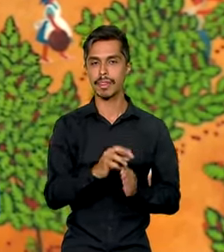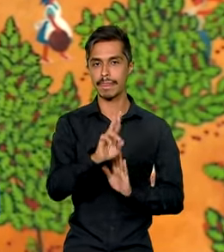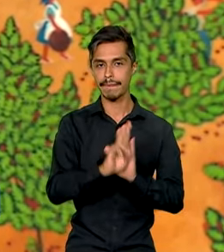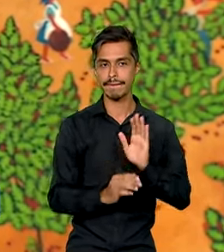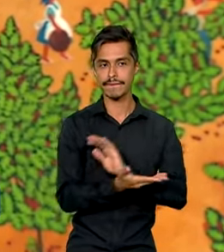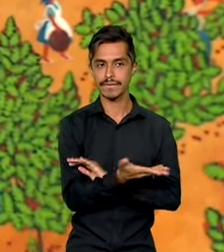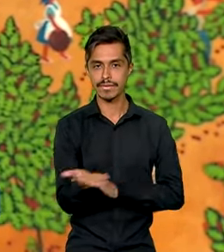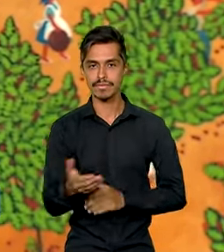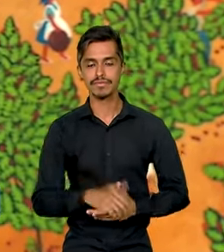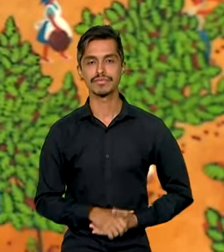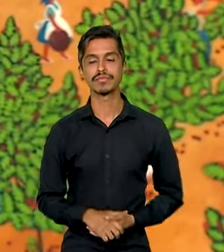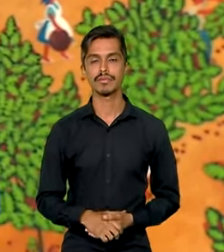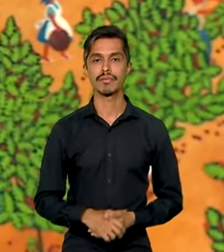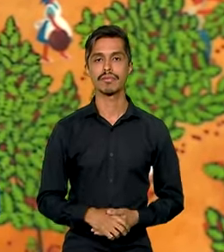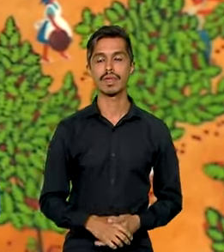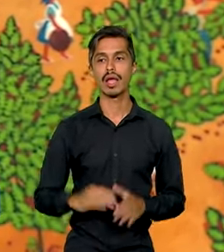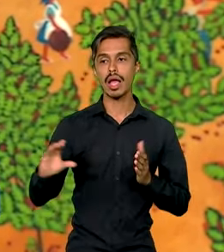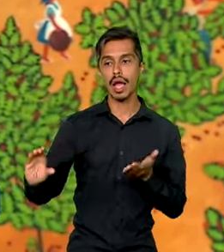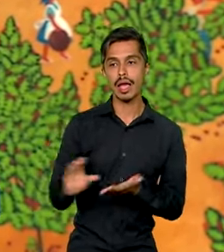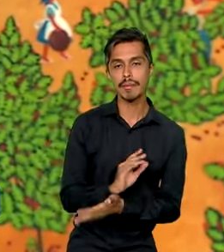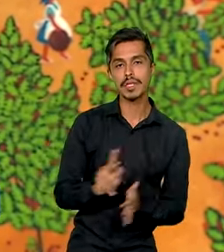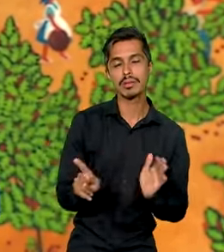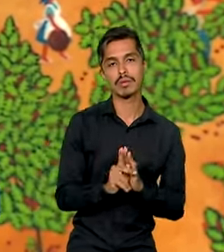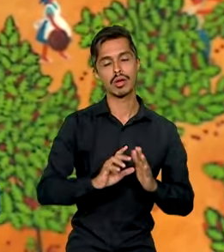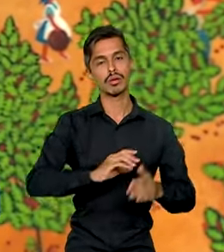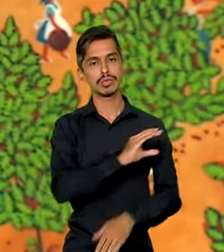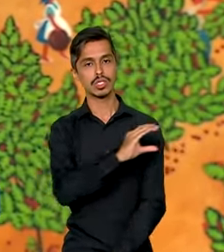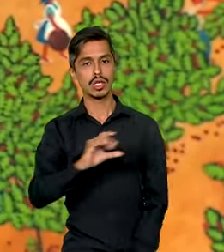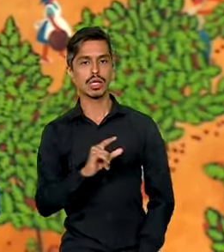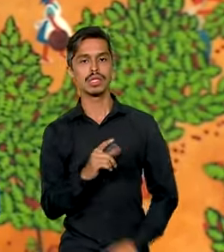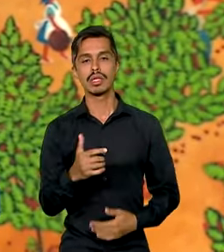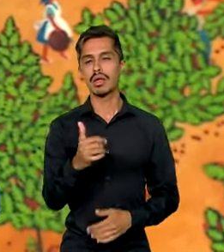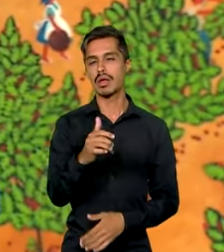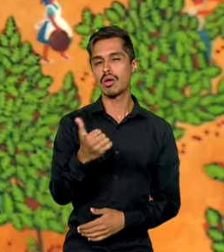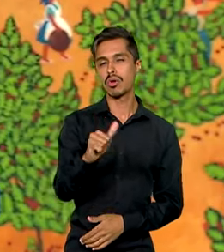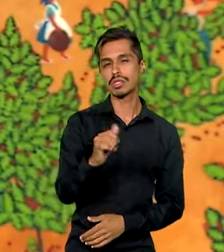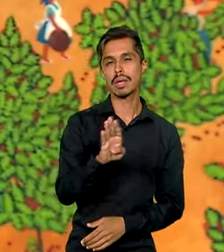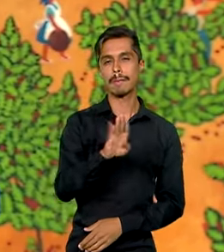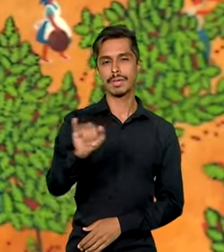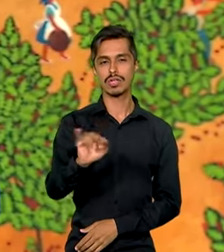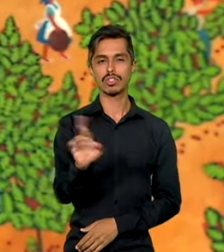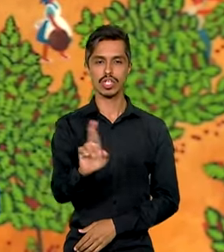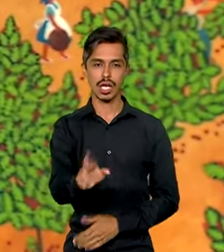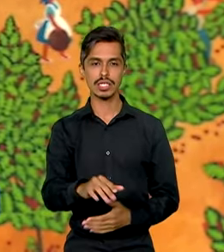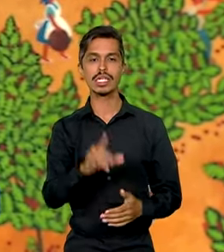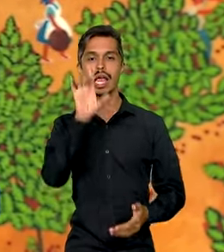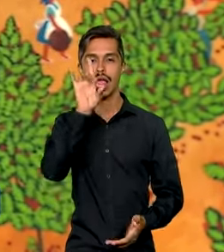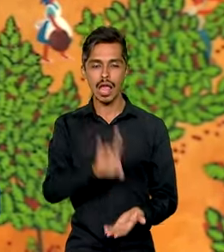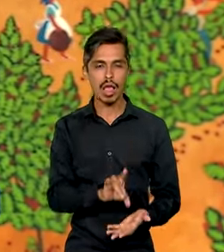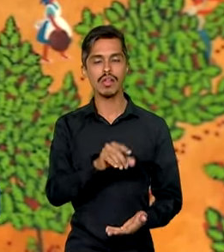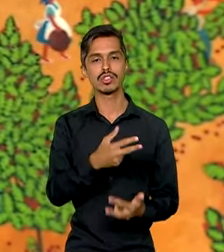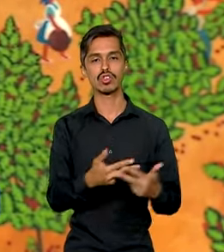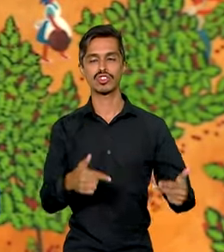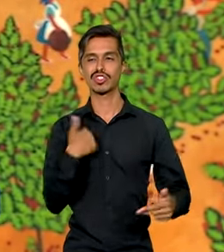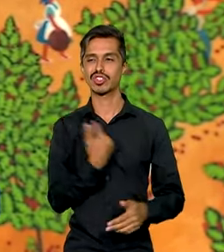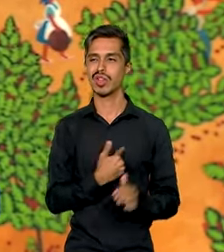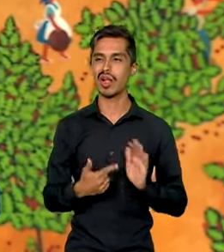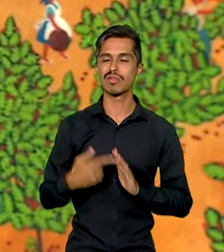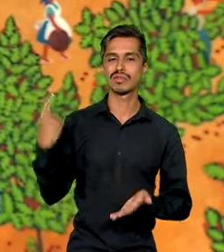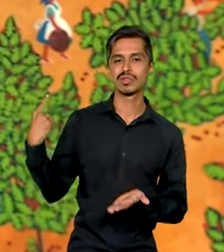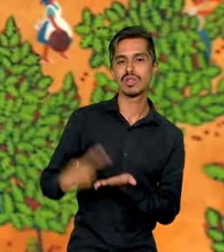setoriais, as emendas de comissão davam mais ou menos 11 bilhões de reais. Que era exatamente o que nós havíamos